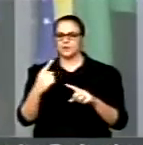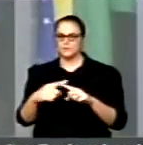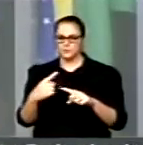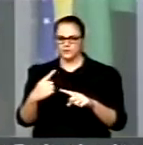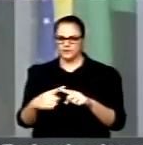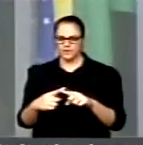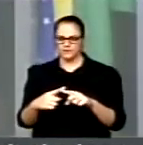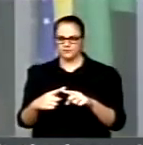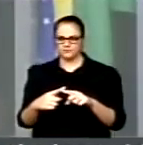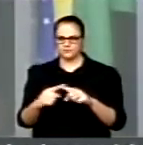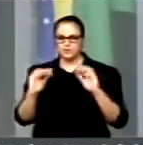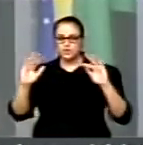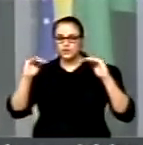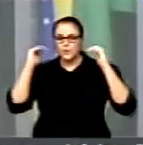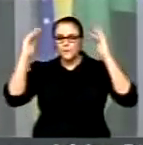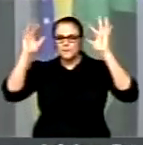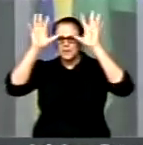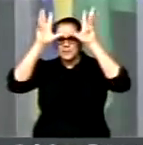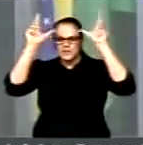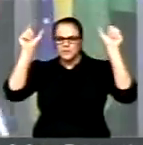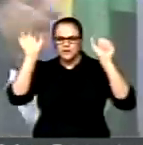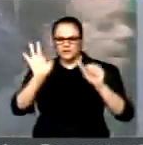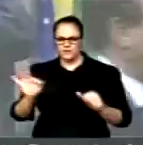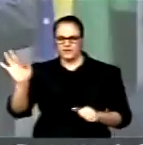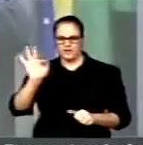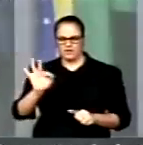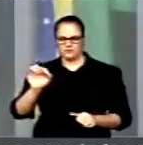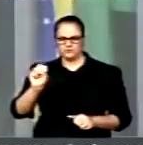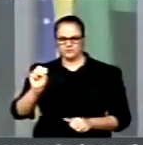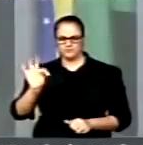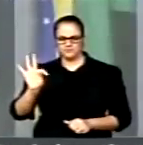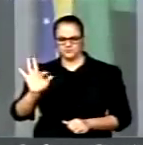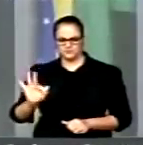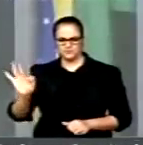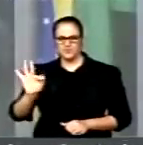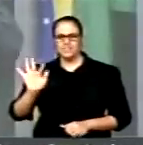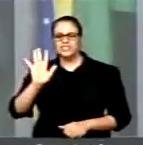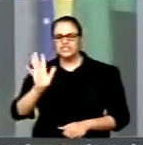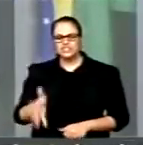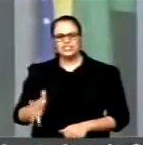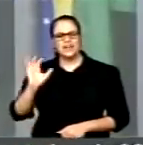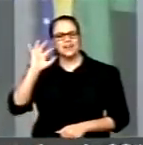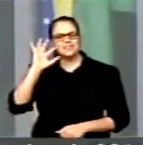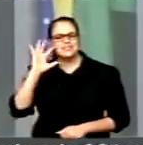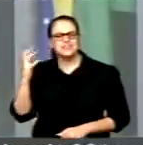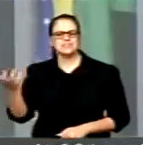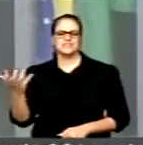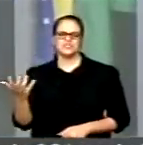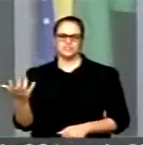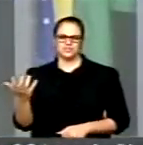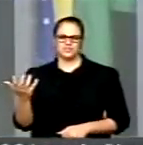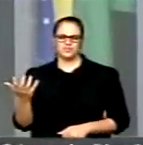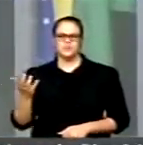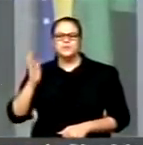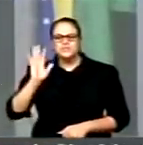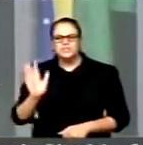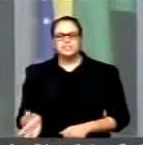Federal já decidiu, em diversas oportunidades,